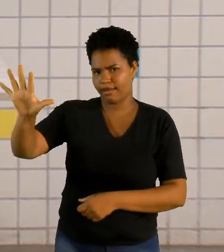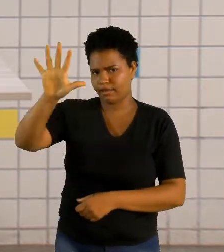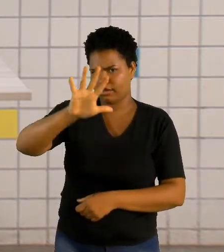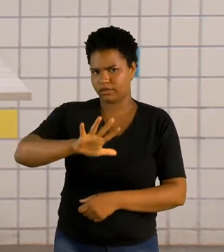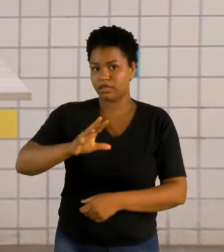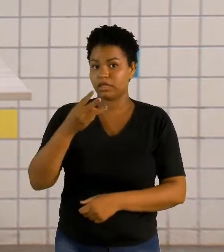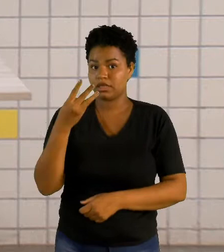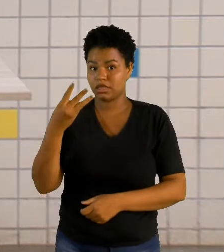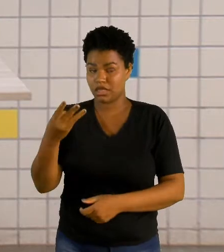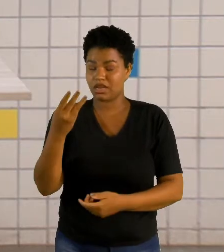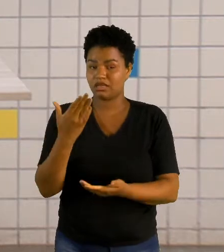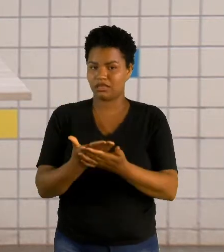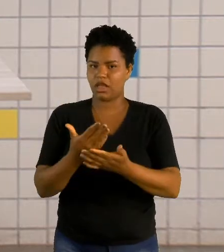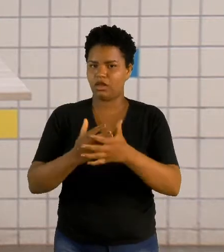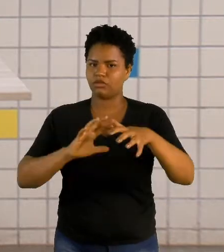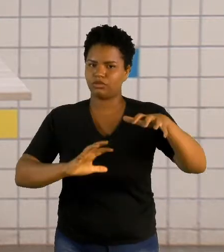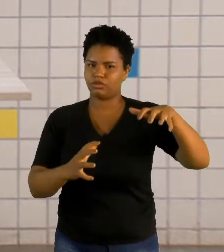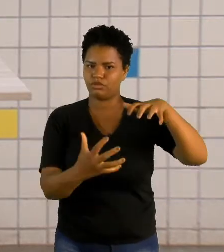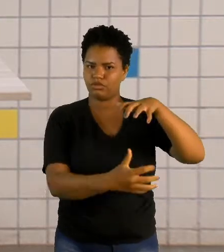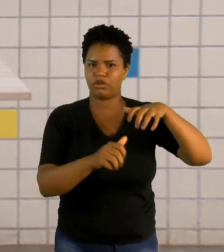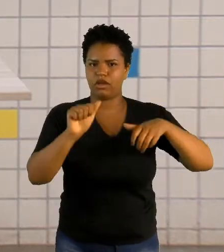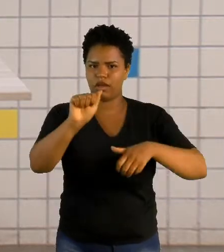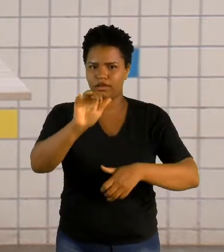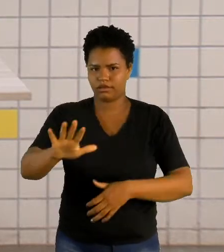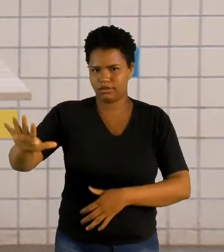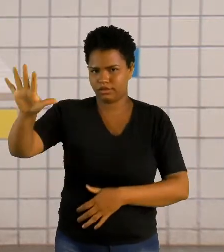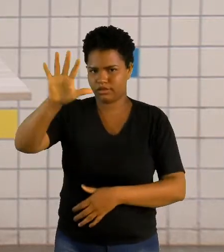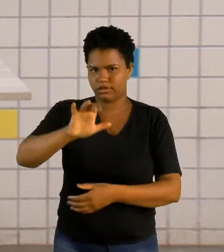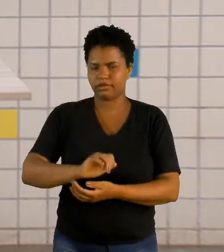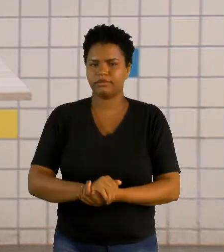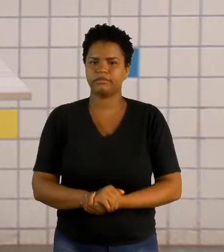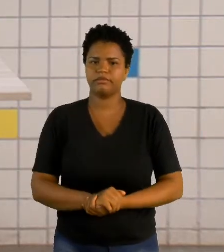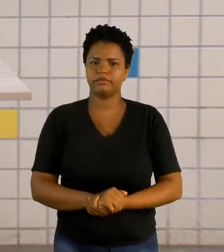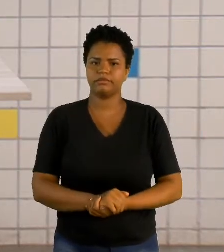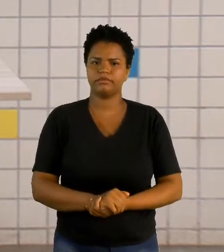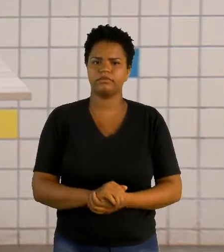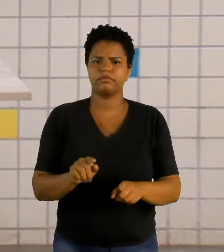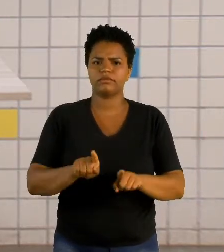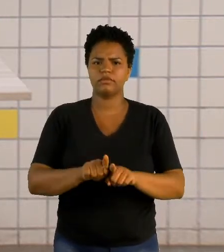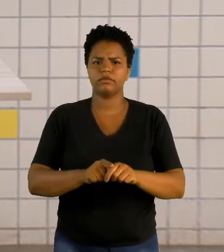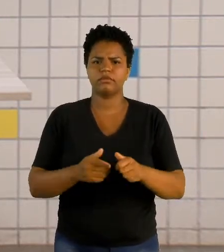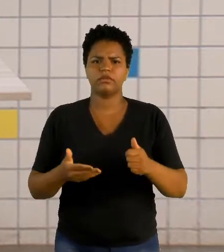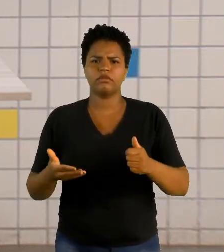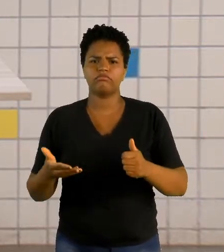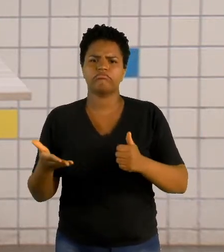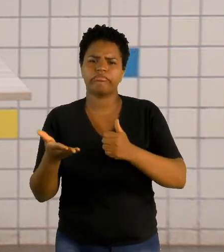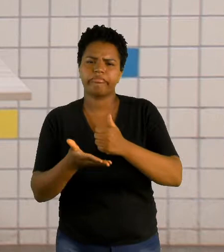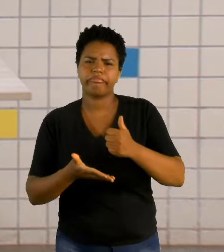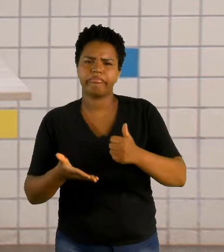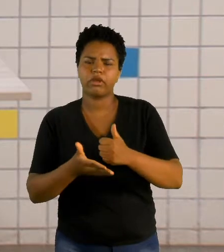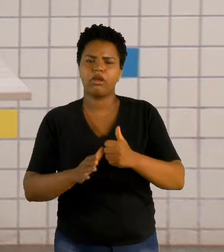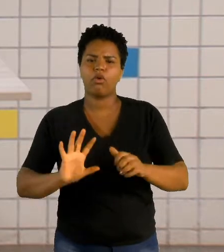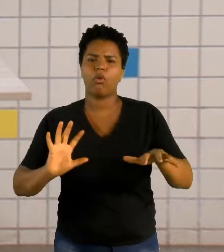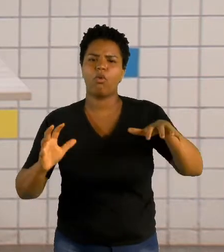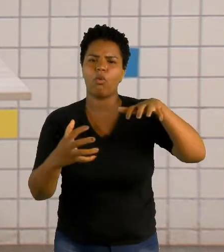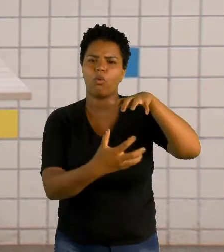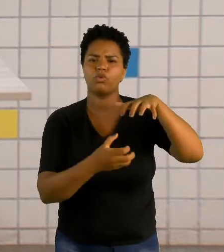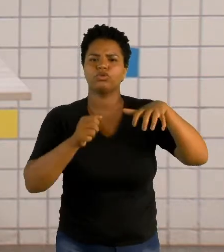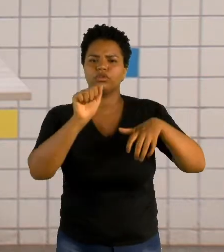três aulas sobre o continente asiático. E isso nós vimos até meio superficialmente sobre o continente asiático. Já que